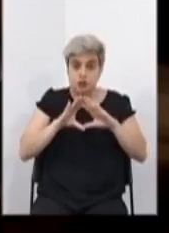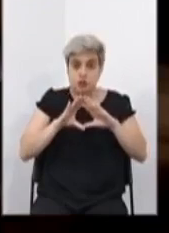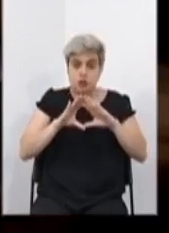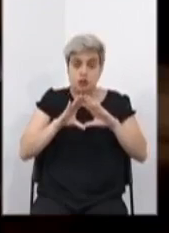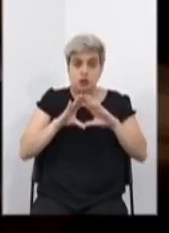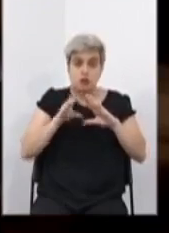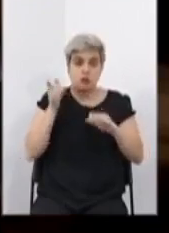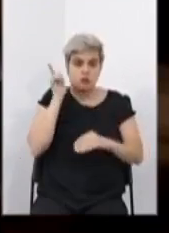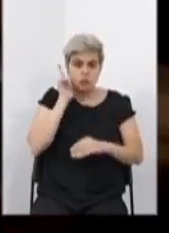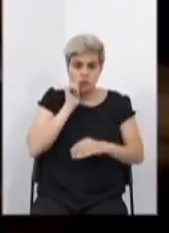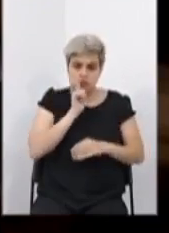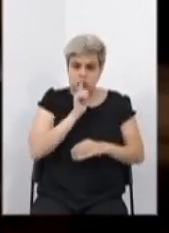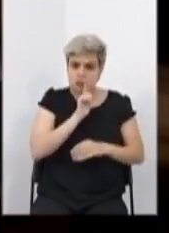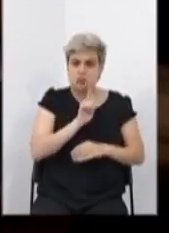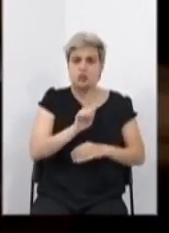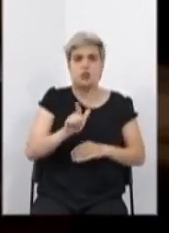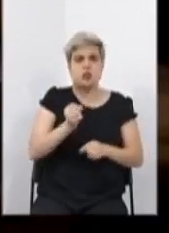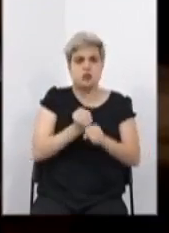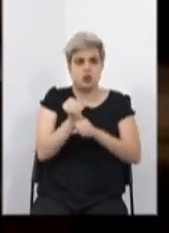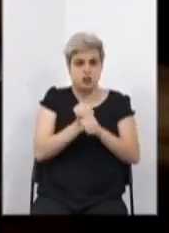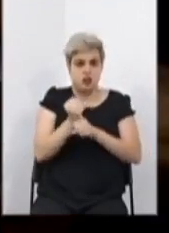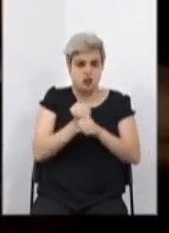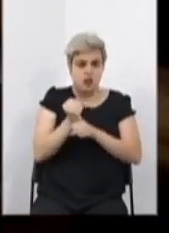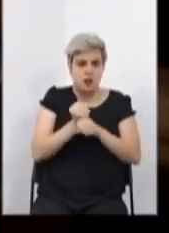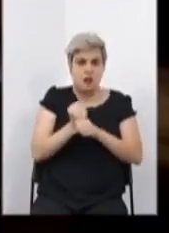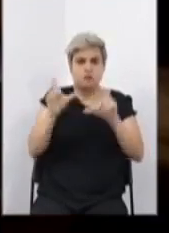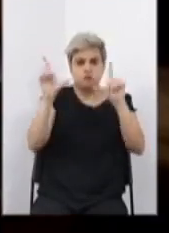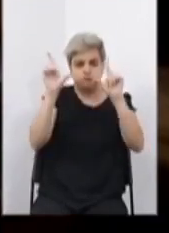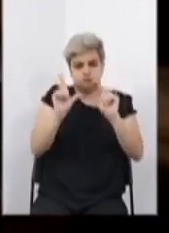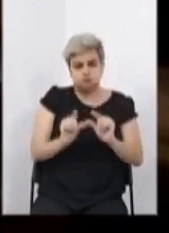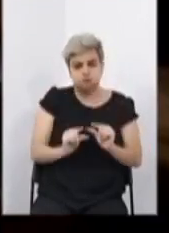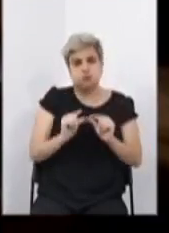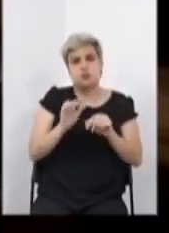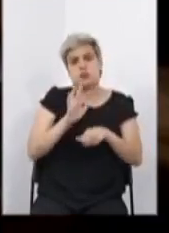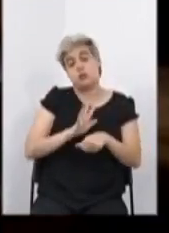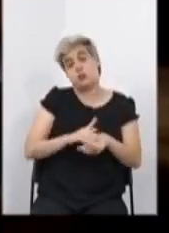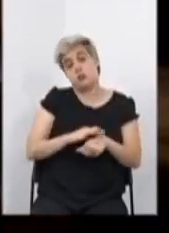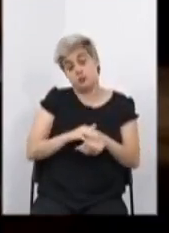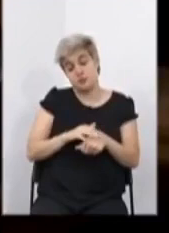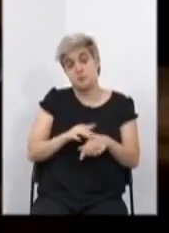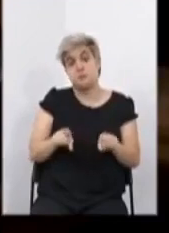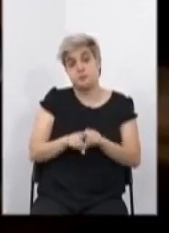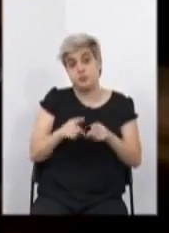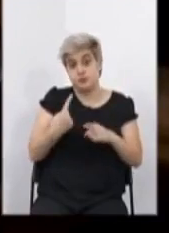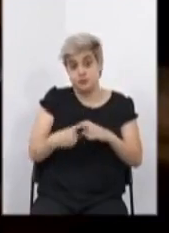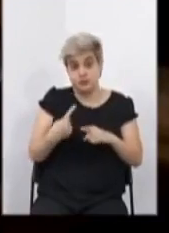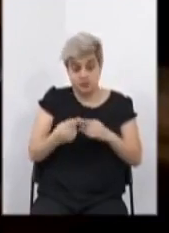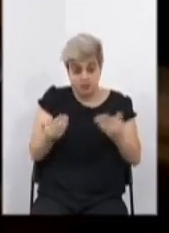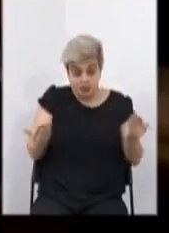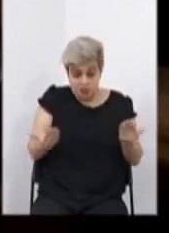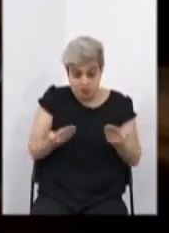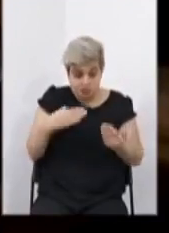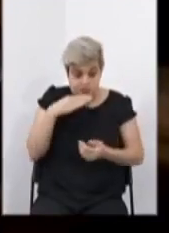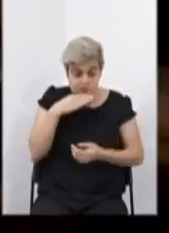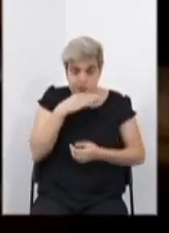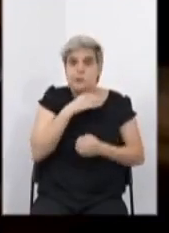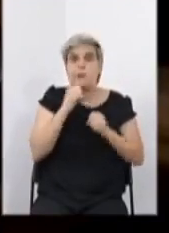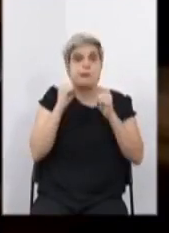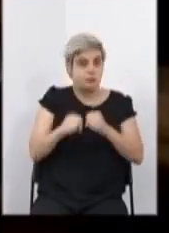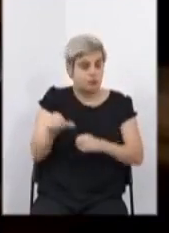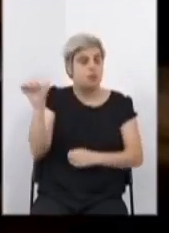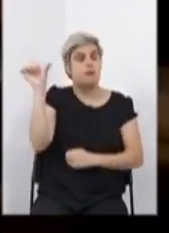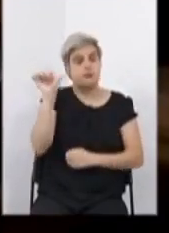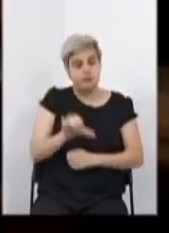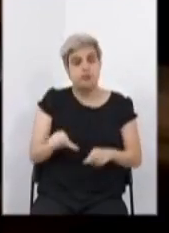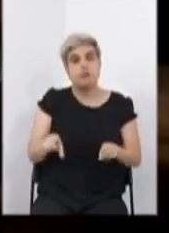possa atravessar esse final de ano com menos risco possível, porque, do jeito que está, a coisa pode piorar